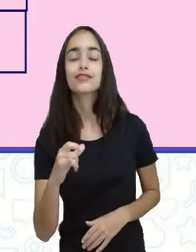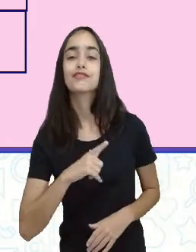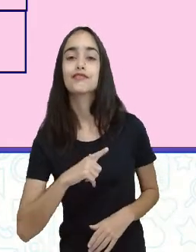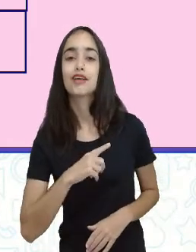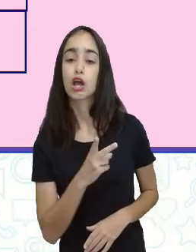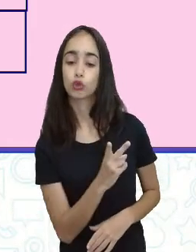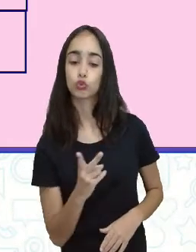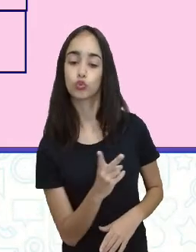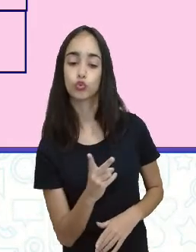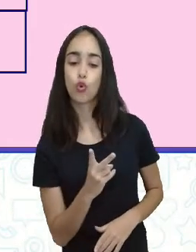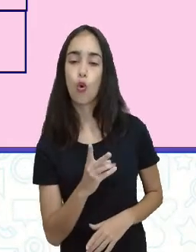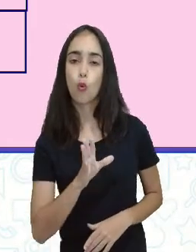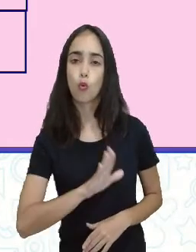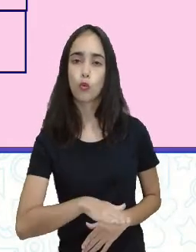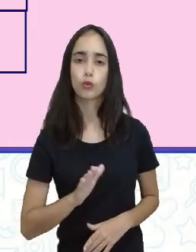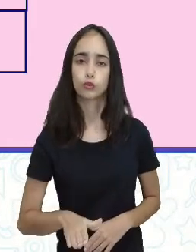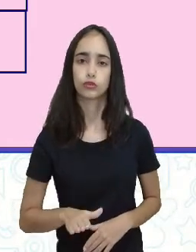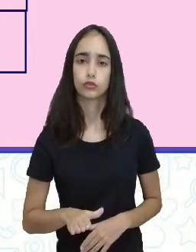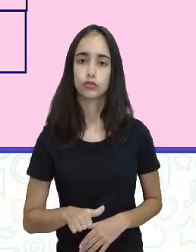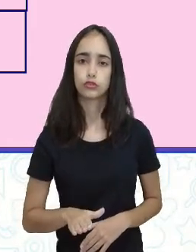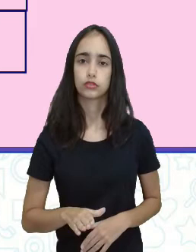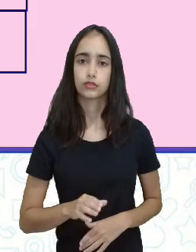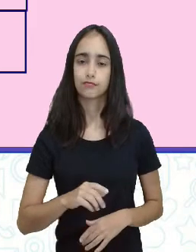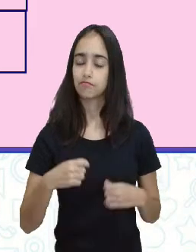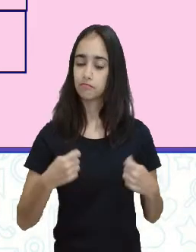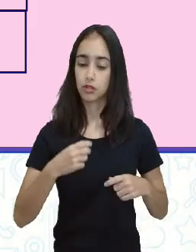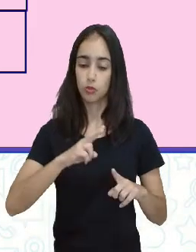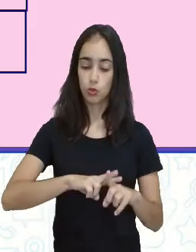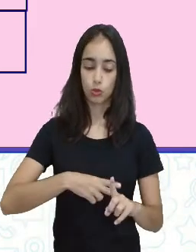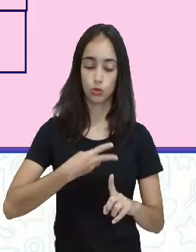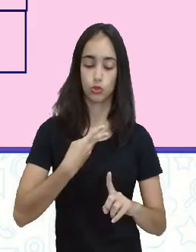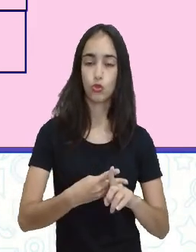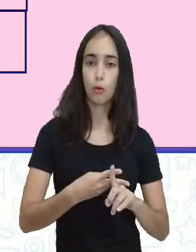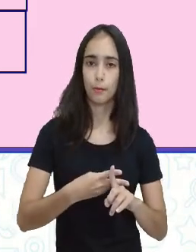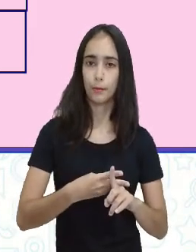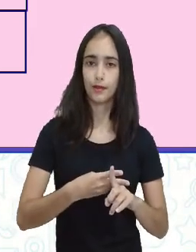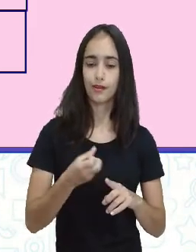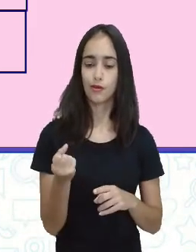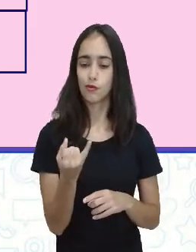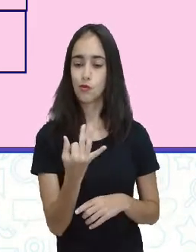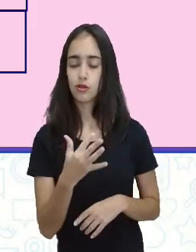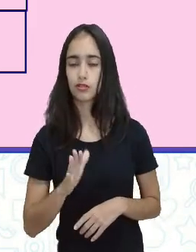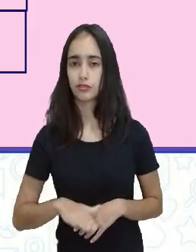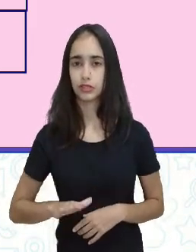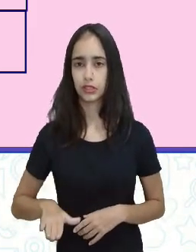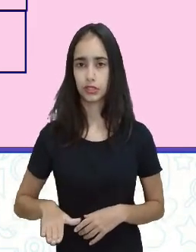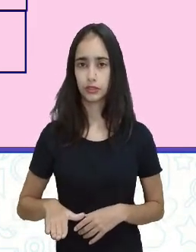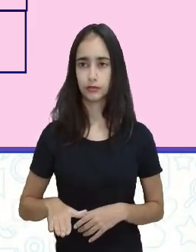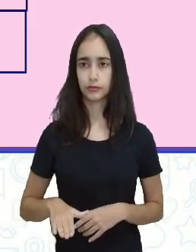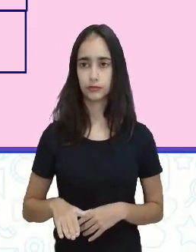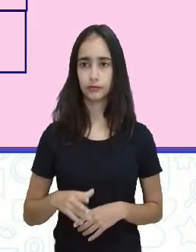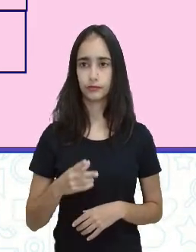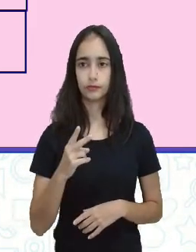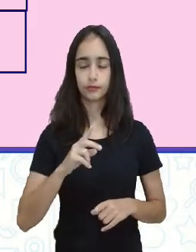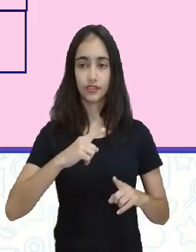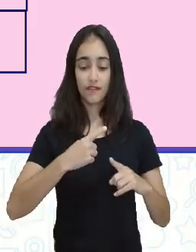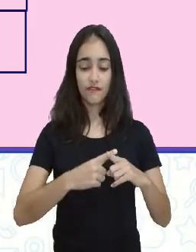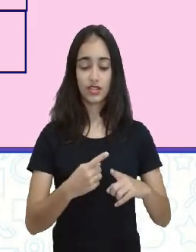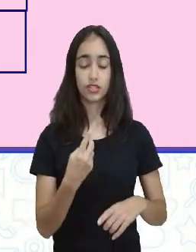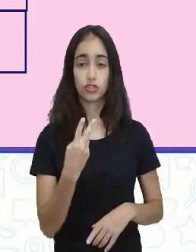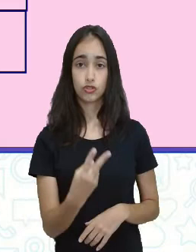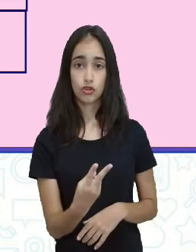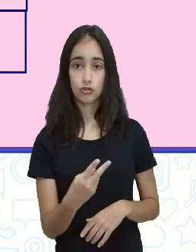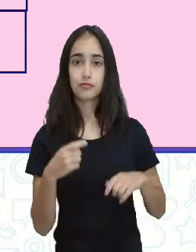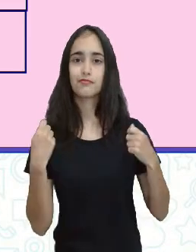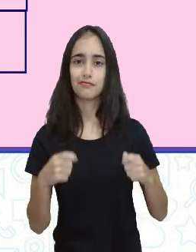Então, se eu aumentei, eu dupliquei a quantidade de crianças, vezes dois, eu tenho que